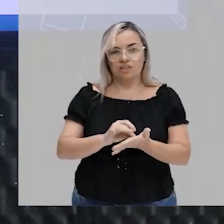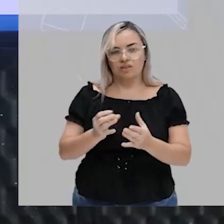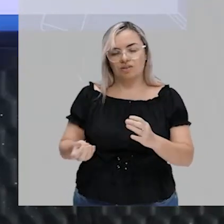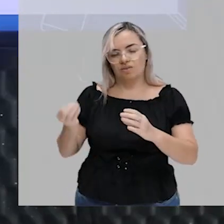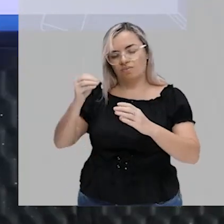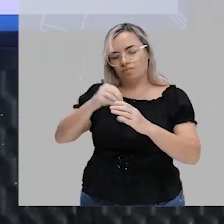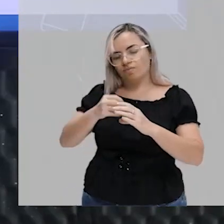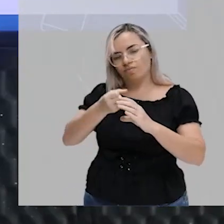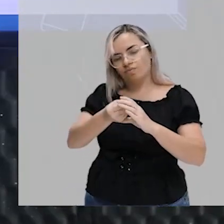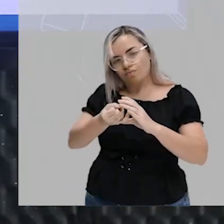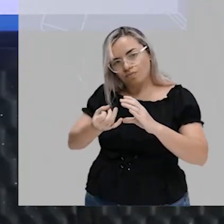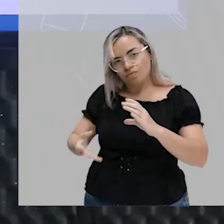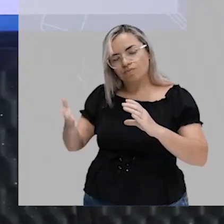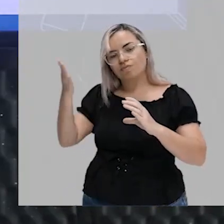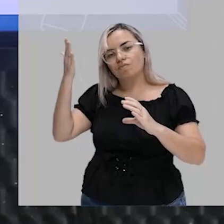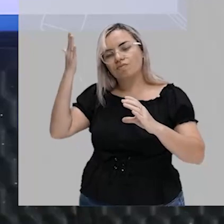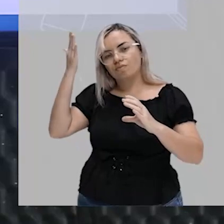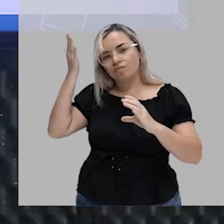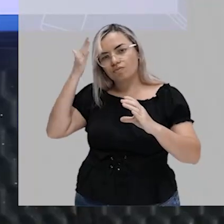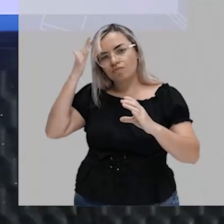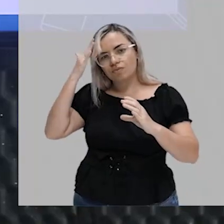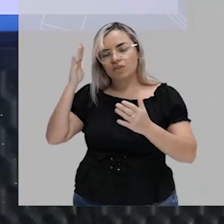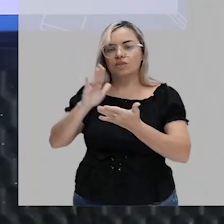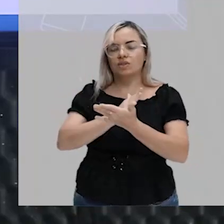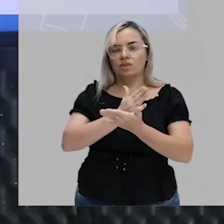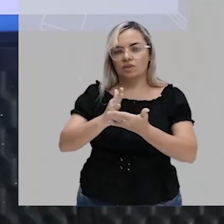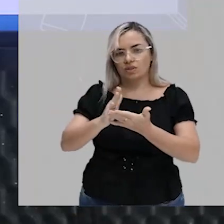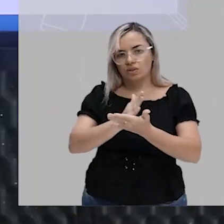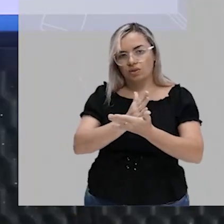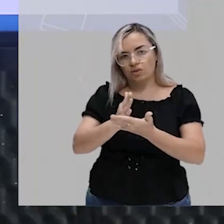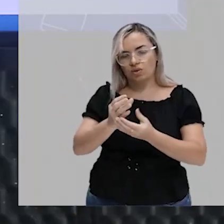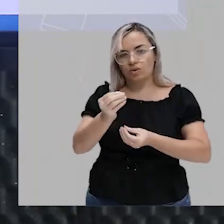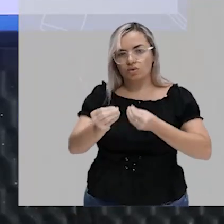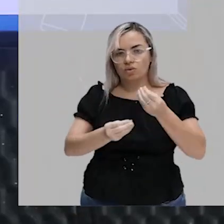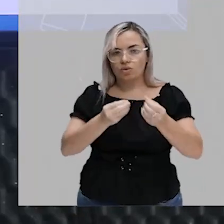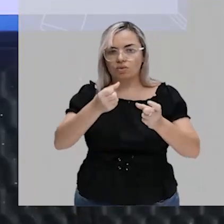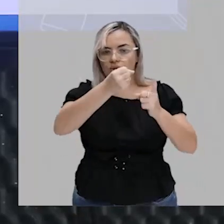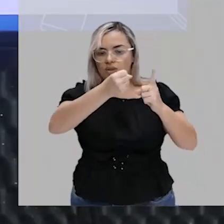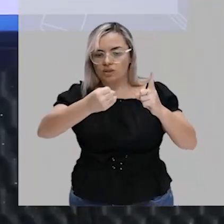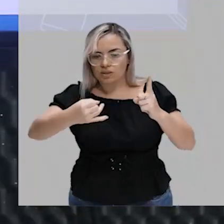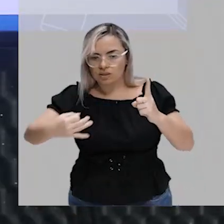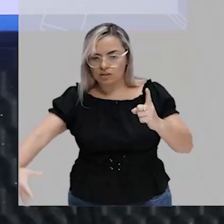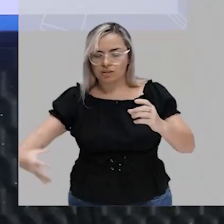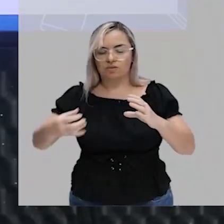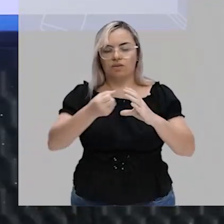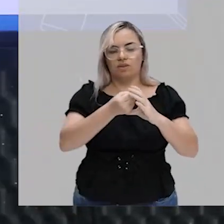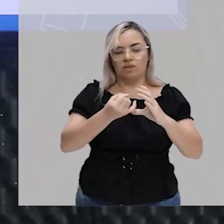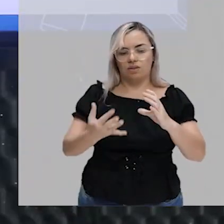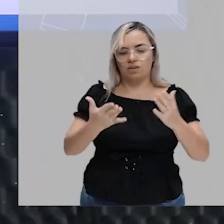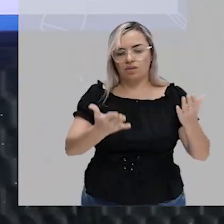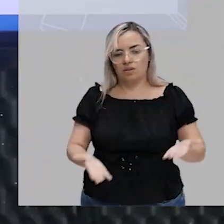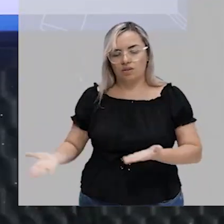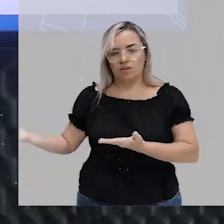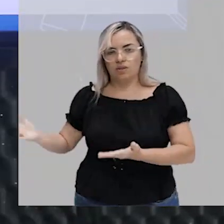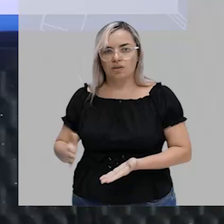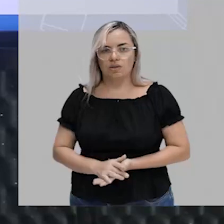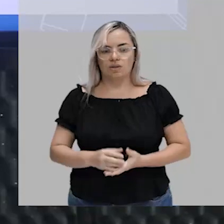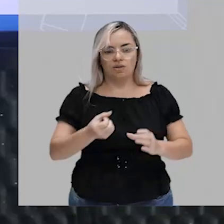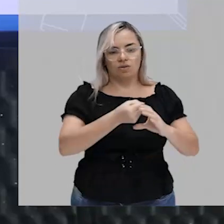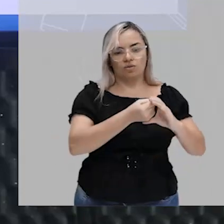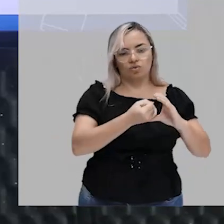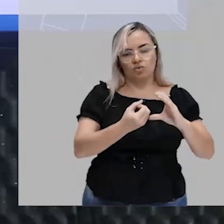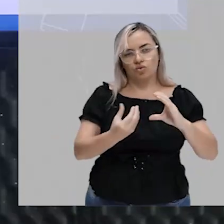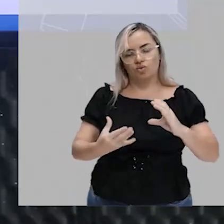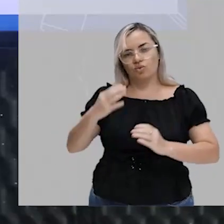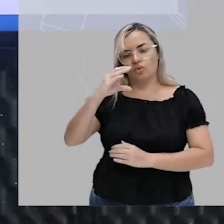do entendimento, algumas outras formas de representar, não vai estar errado, tá bom? C, olha esse